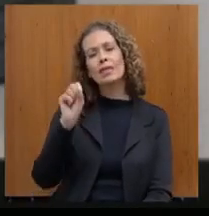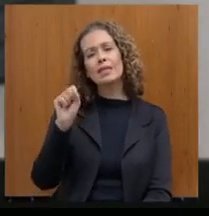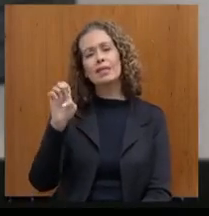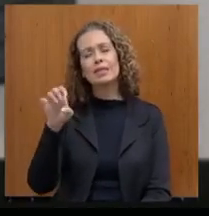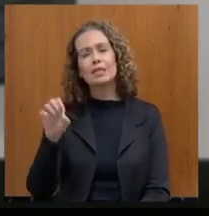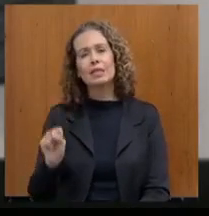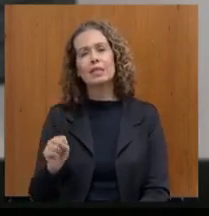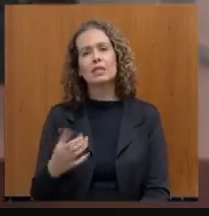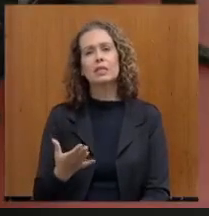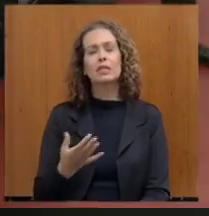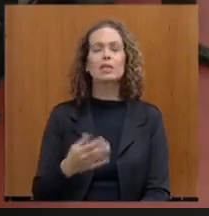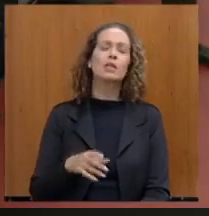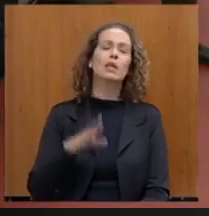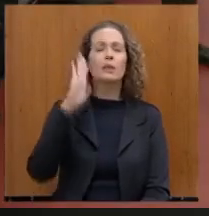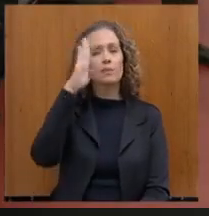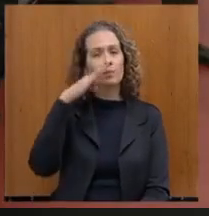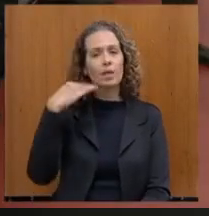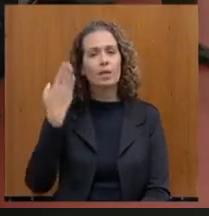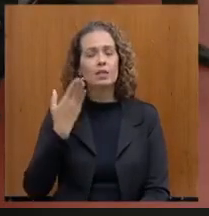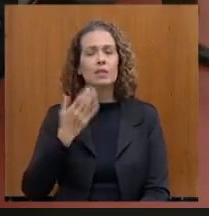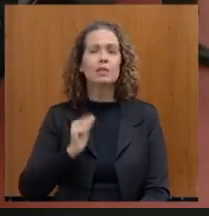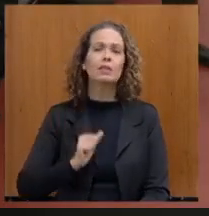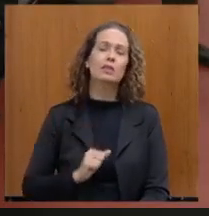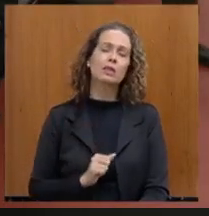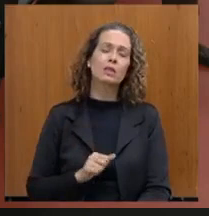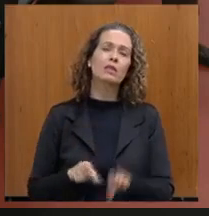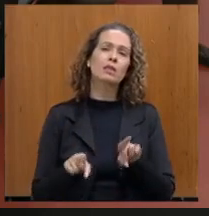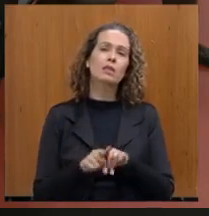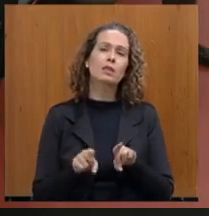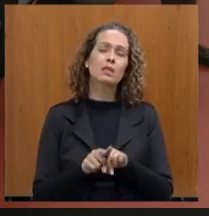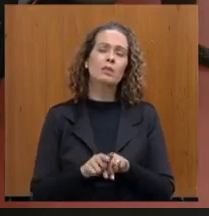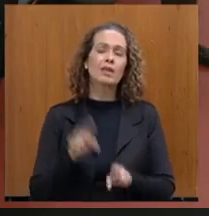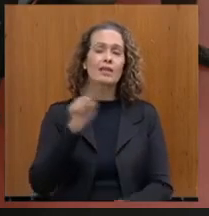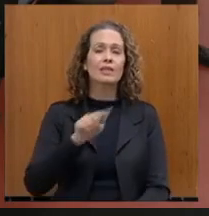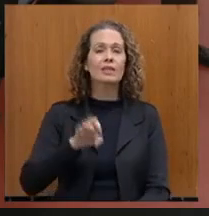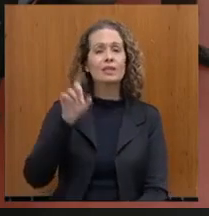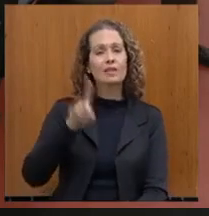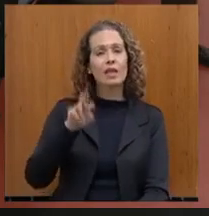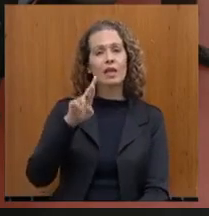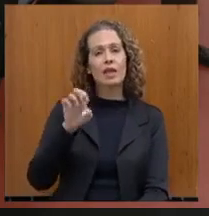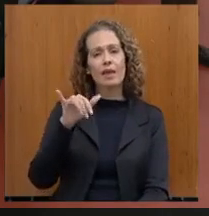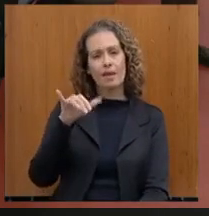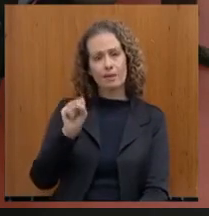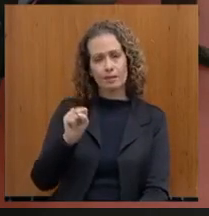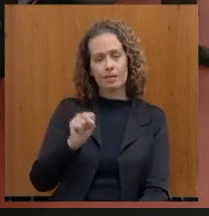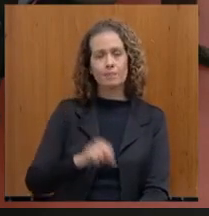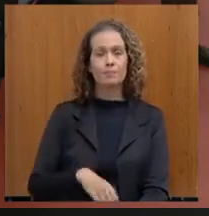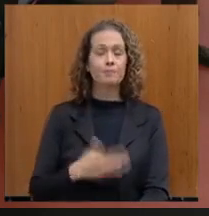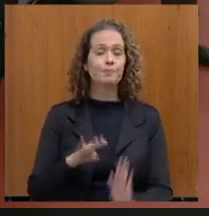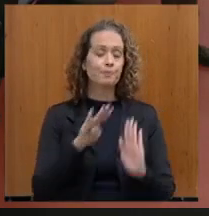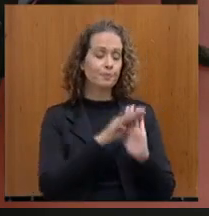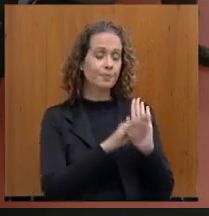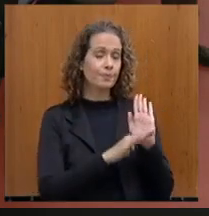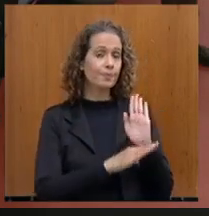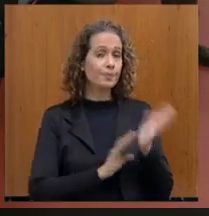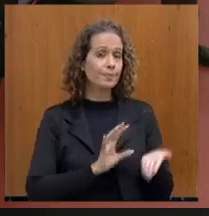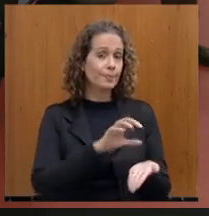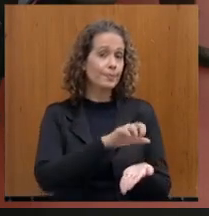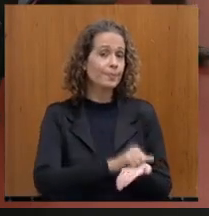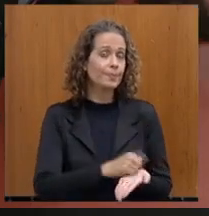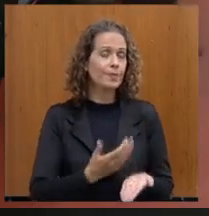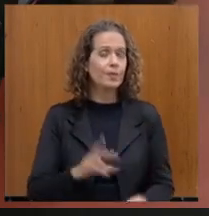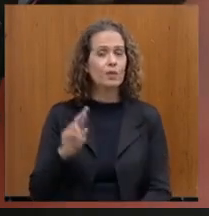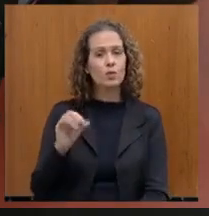deputada Beatriz Serqueira, deputado Dorgal e deputado Zé Reis. Na sequência, pela descrição, concedo a palavra ao deputado